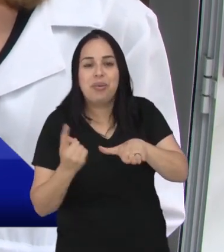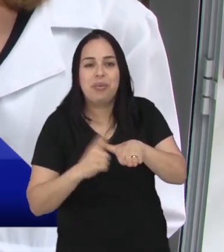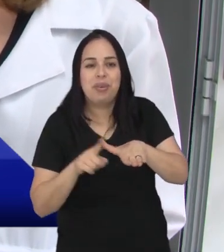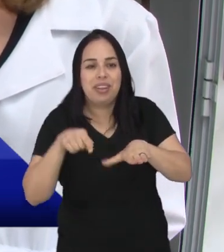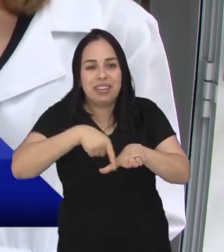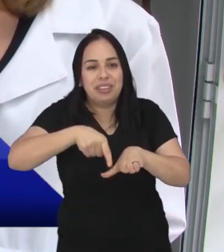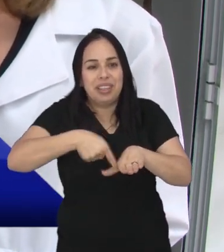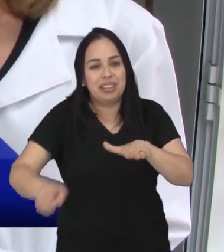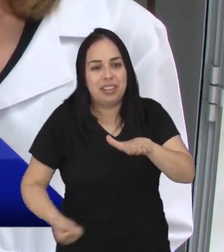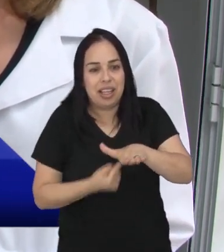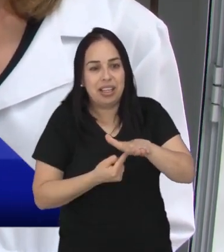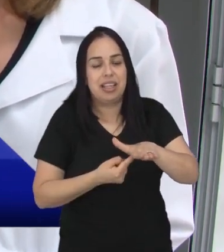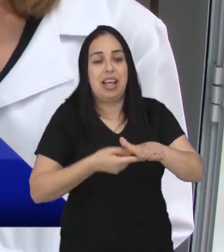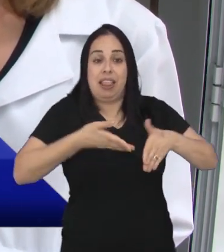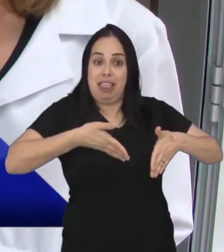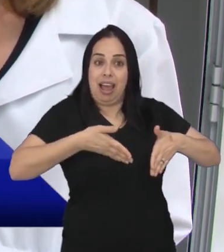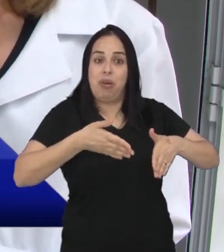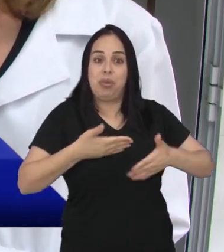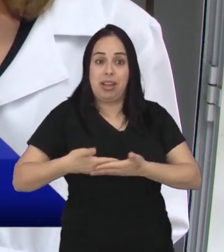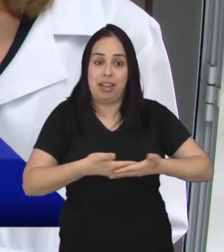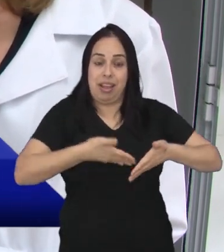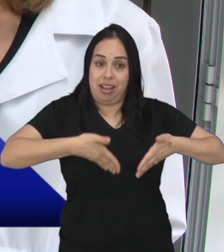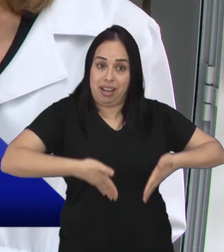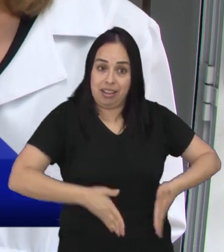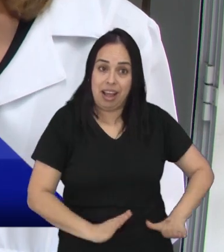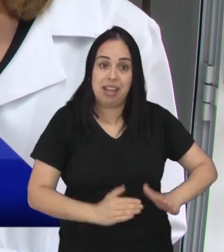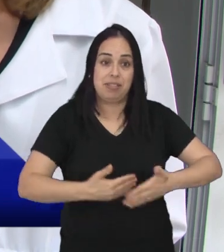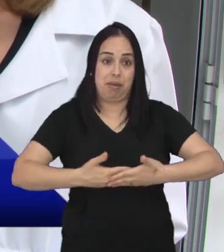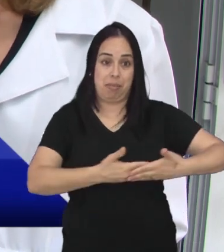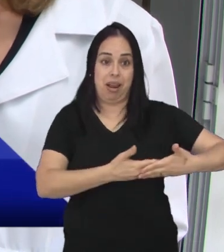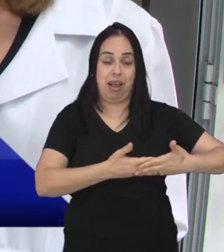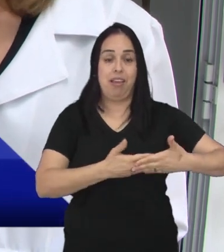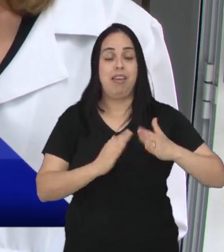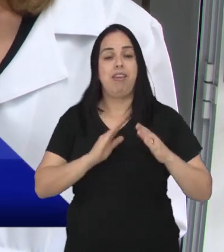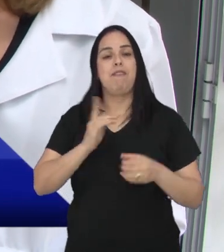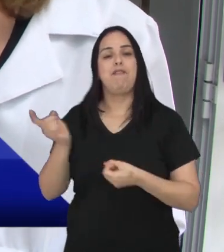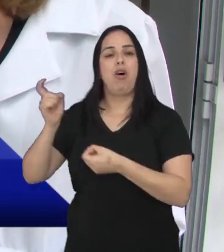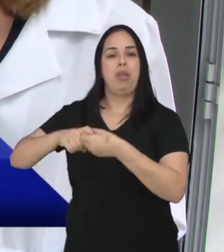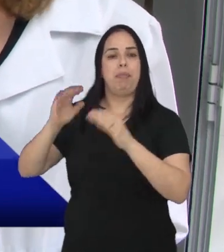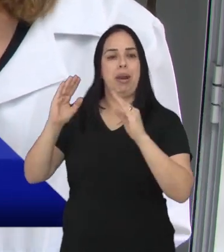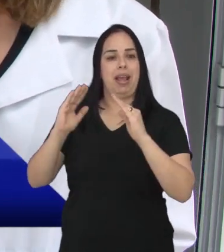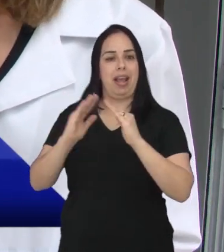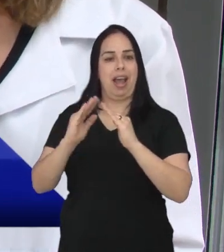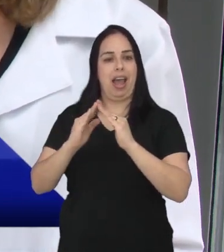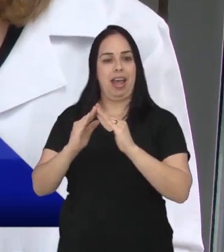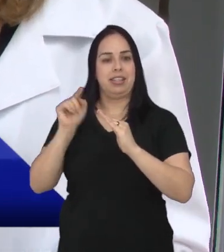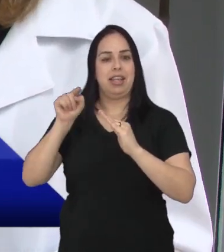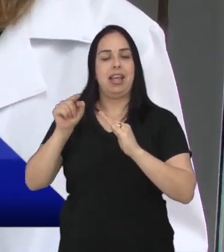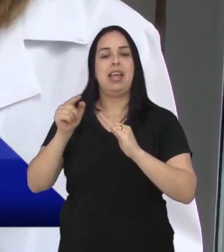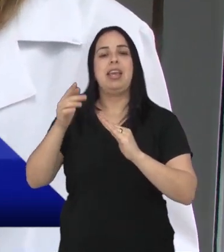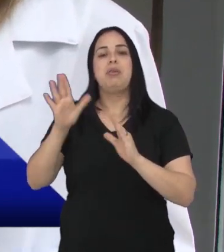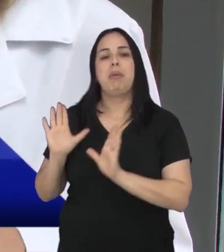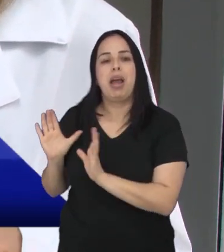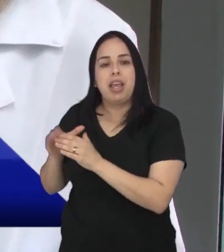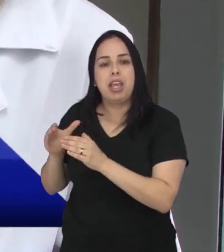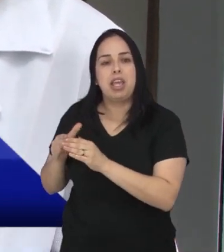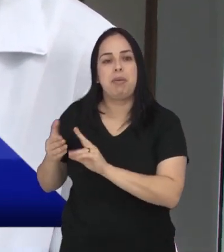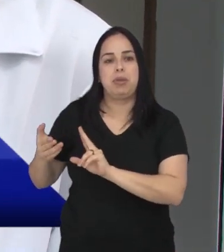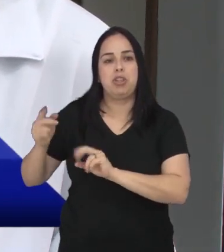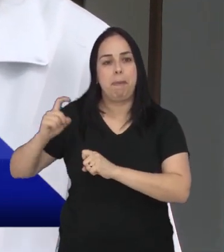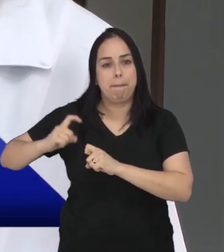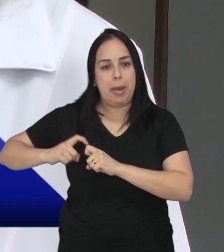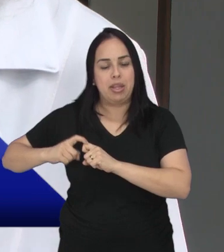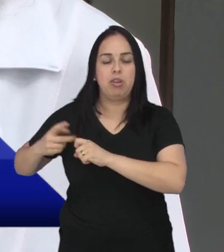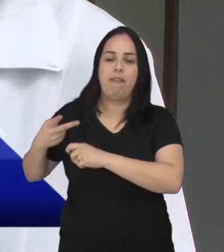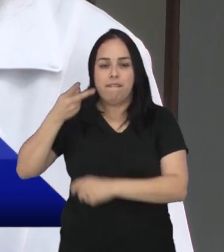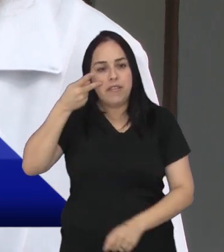casa é que o teste do pezinho, a criança nasce, vai para casa e uma equipe vai para lá, né? Isso mesmo, todos os munícipes de São